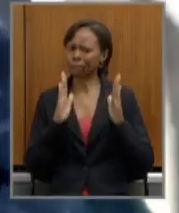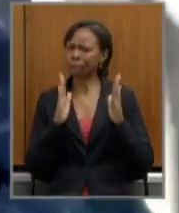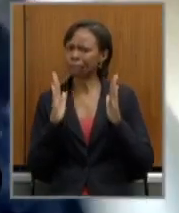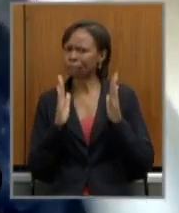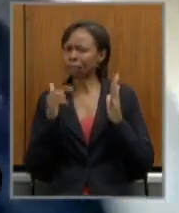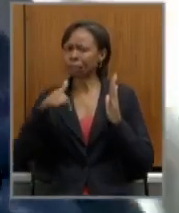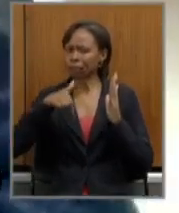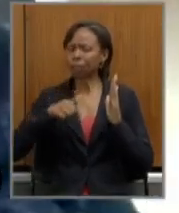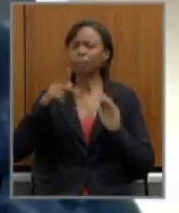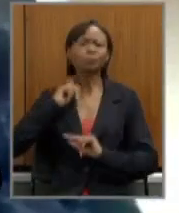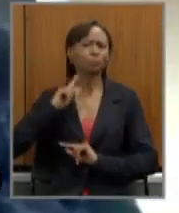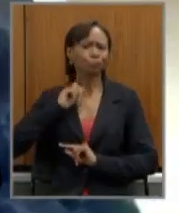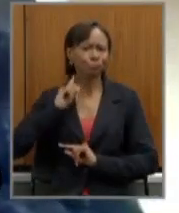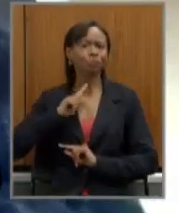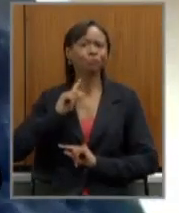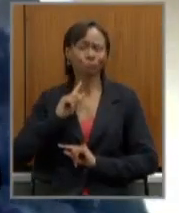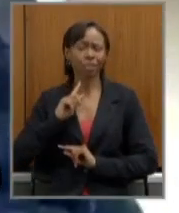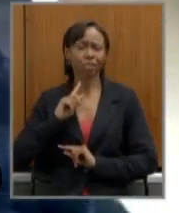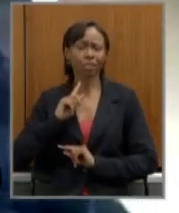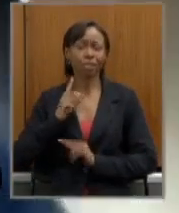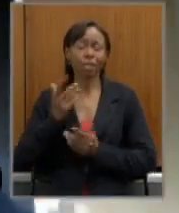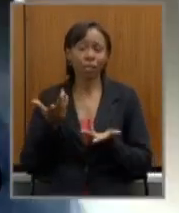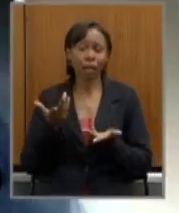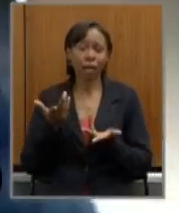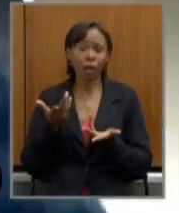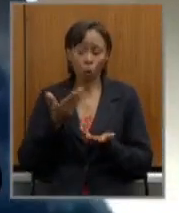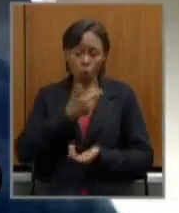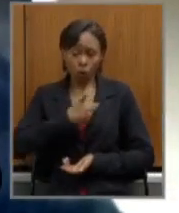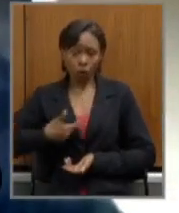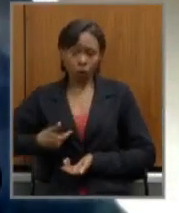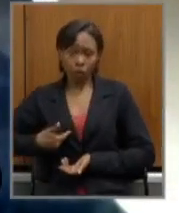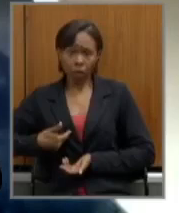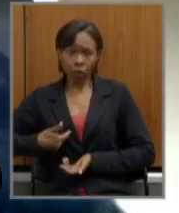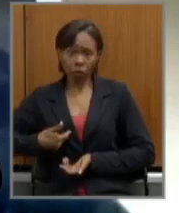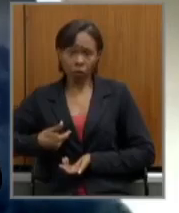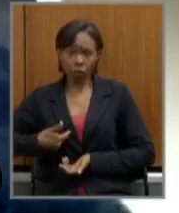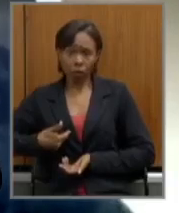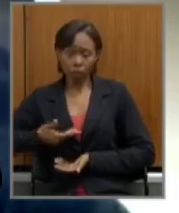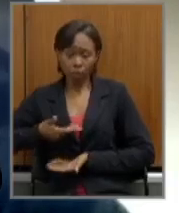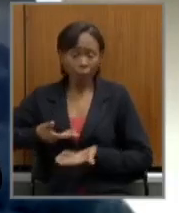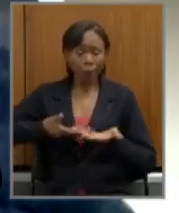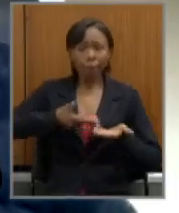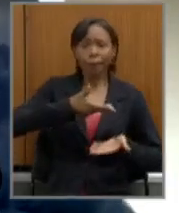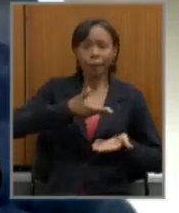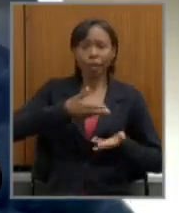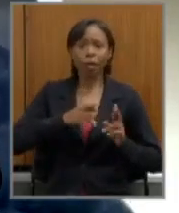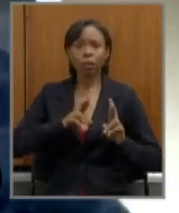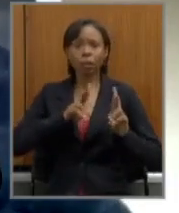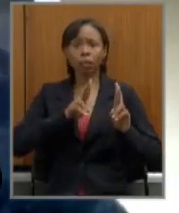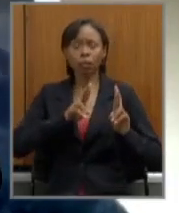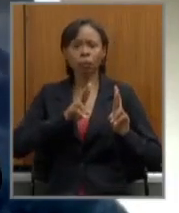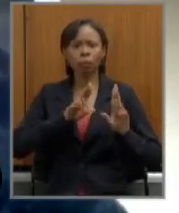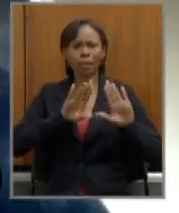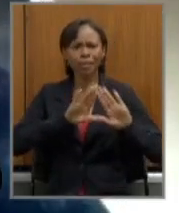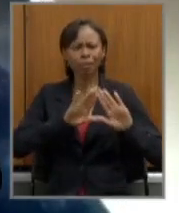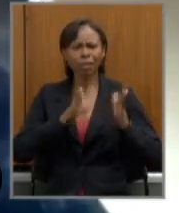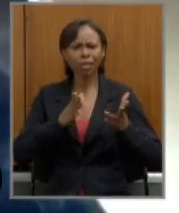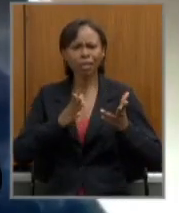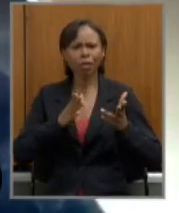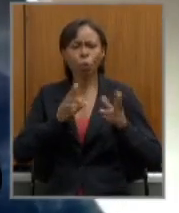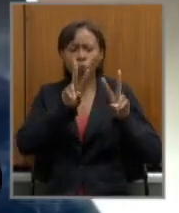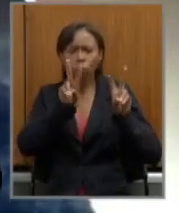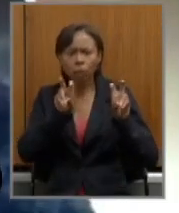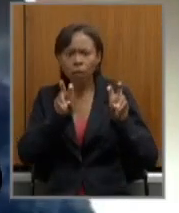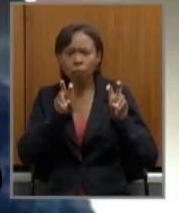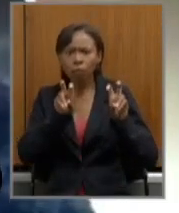é jogar na Assembleia Legislativa a responsabilidade de discutir um tema sem participação social que